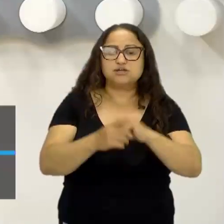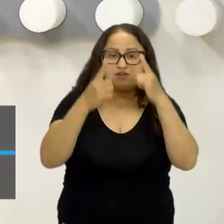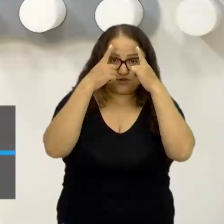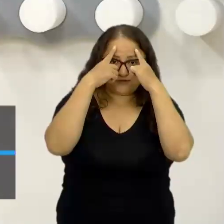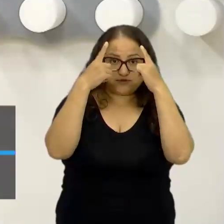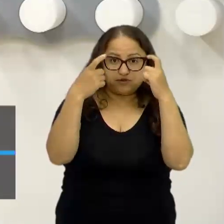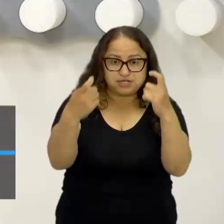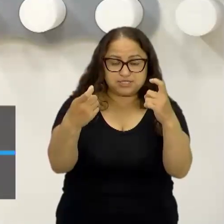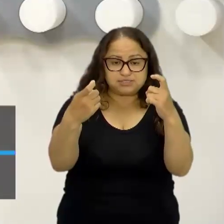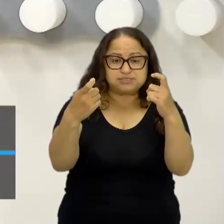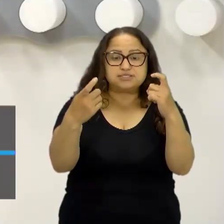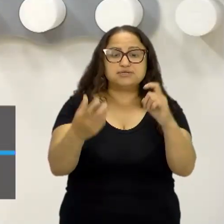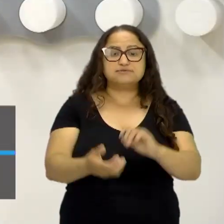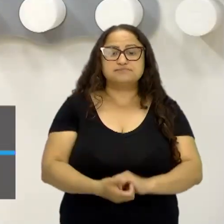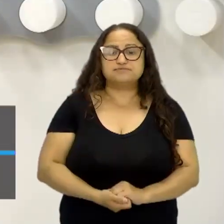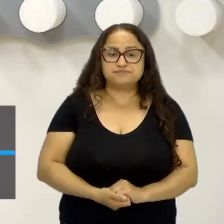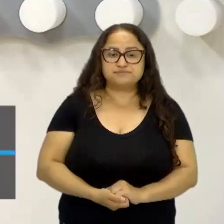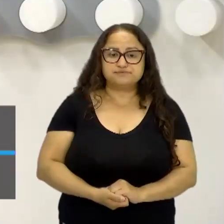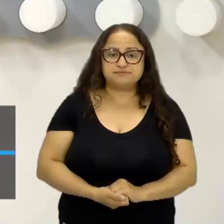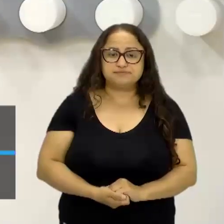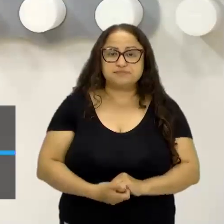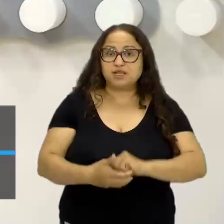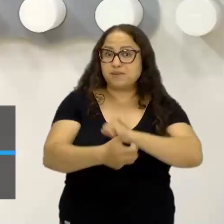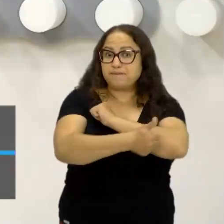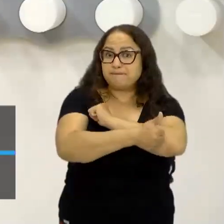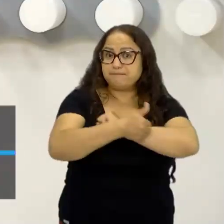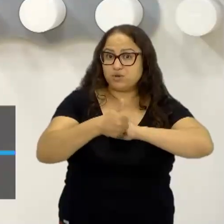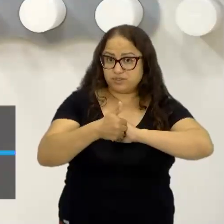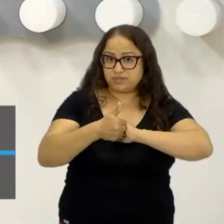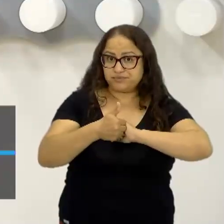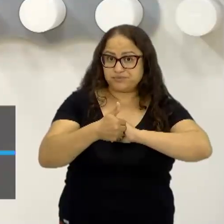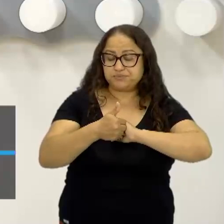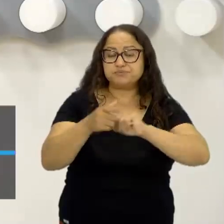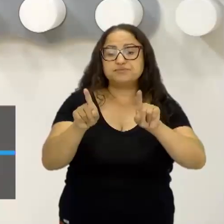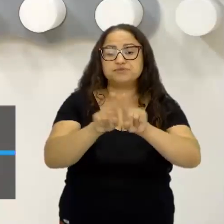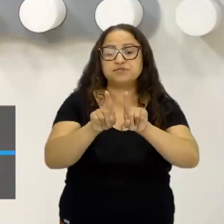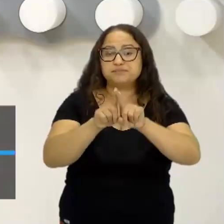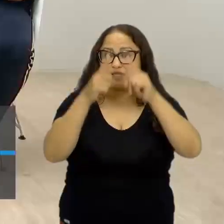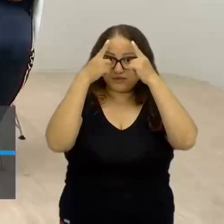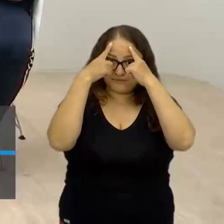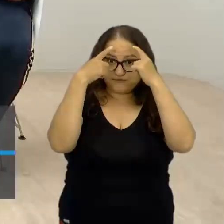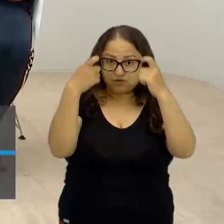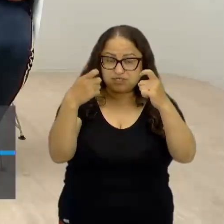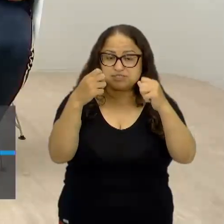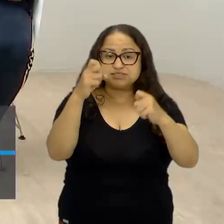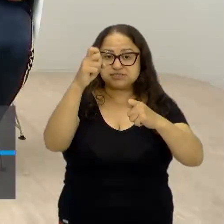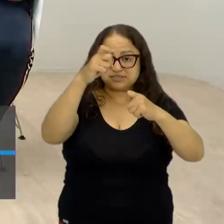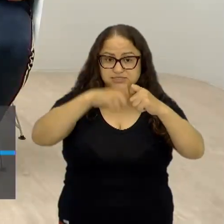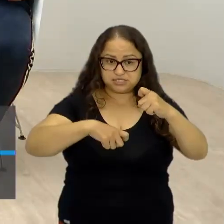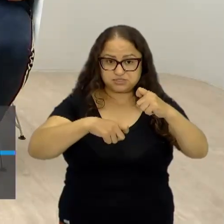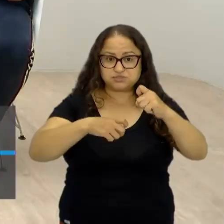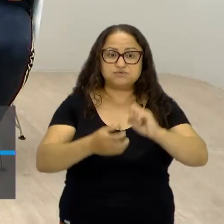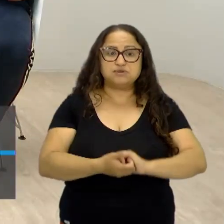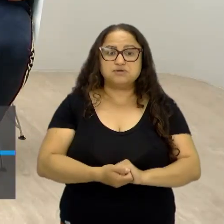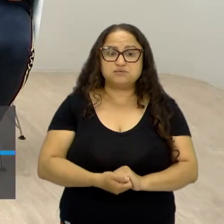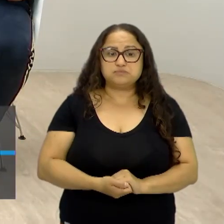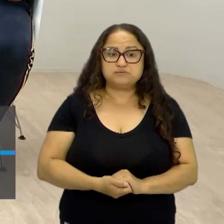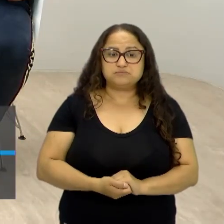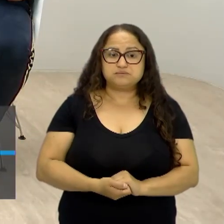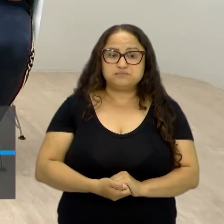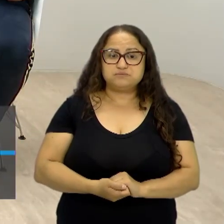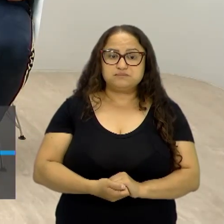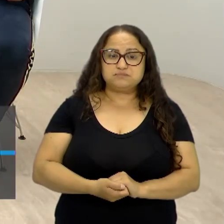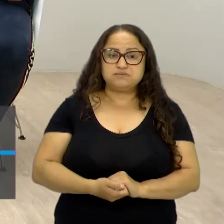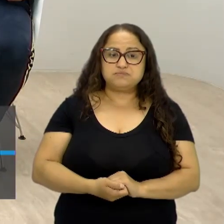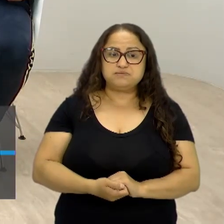tem a violência moral, tem a violência sexual, né, tem a violência,